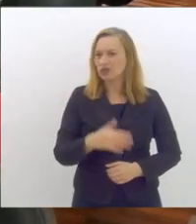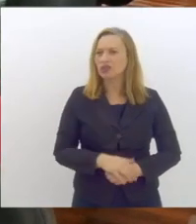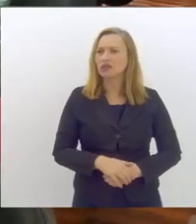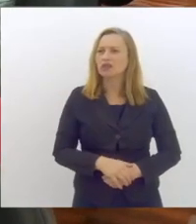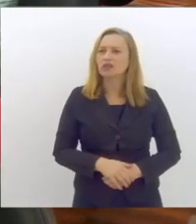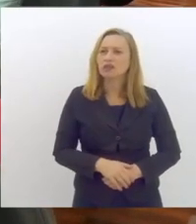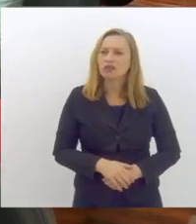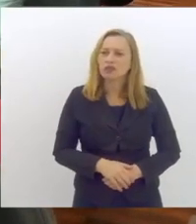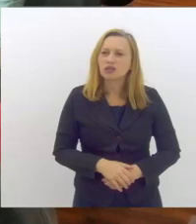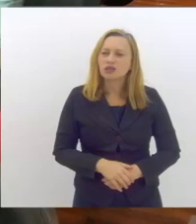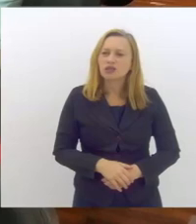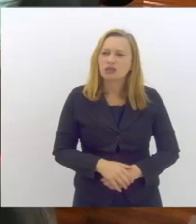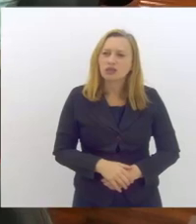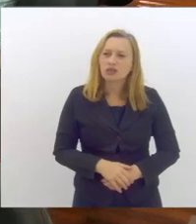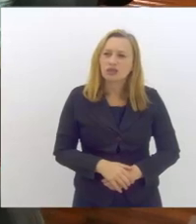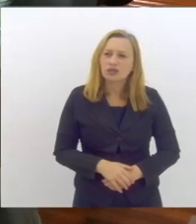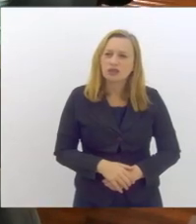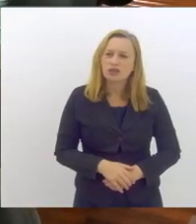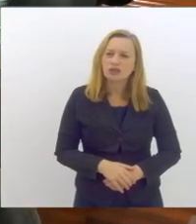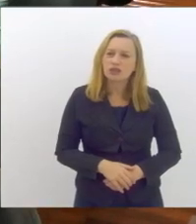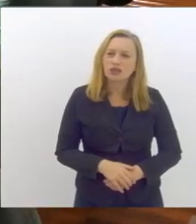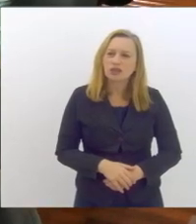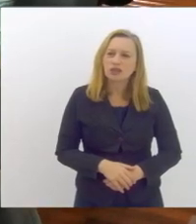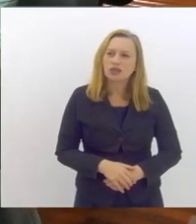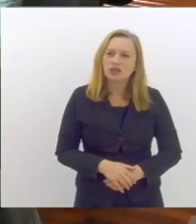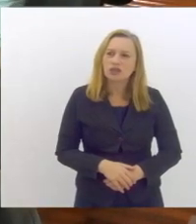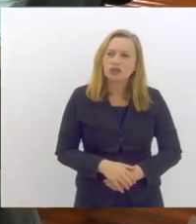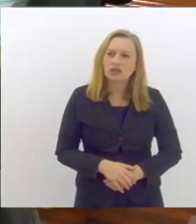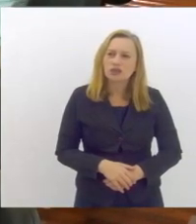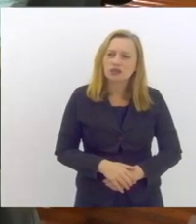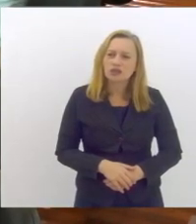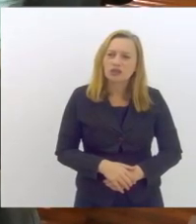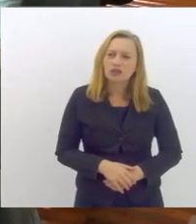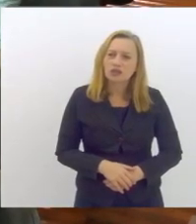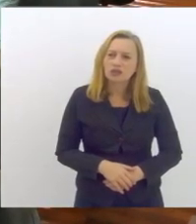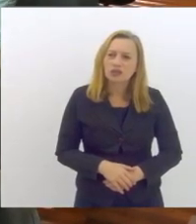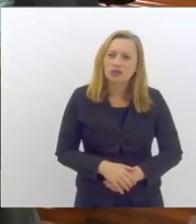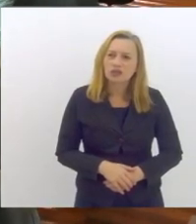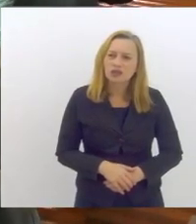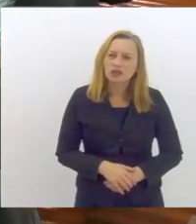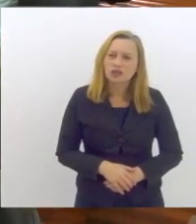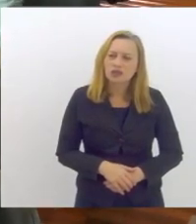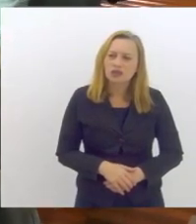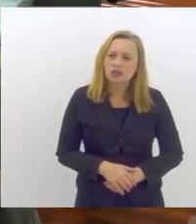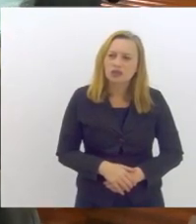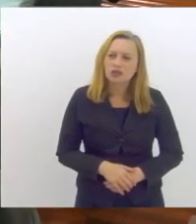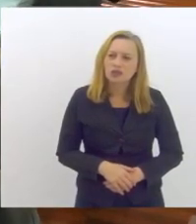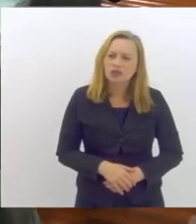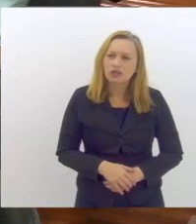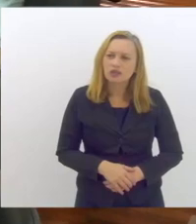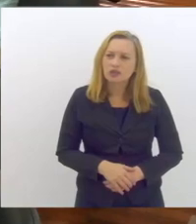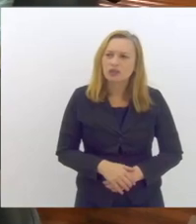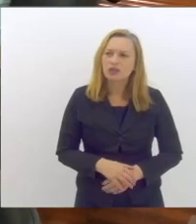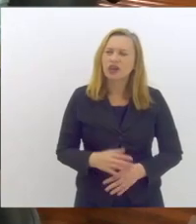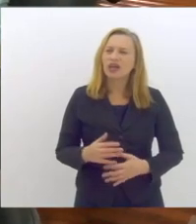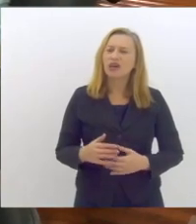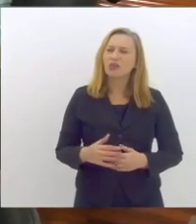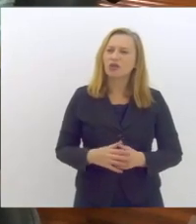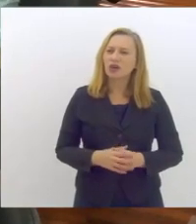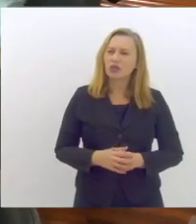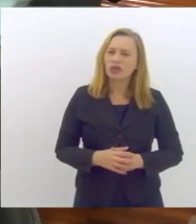sou Gabriel Ebrahim do Grêmio da Fidec de Bacachá e puxando o link com a fala do William